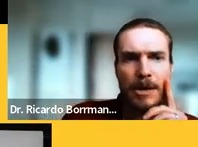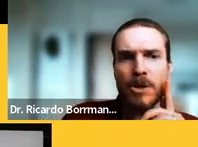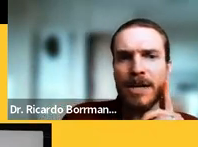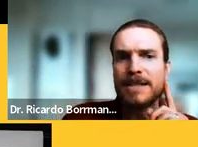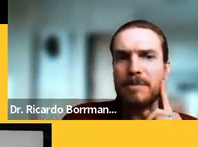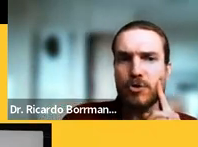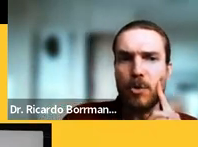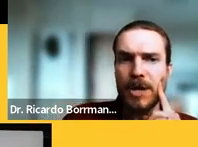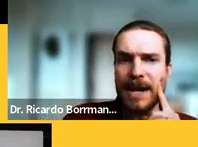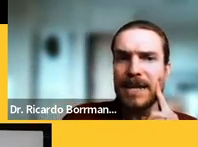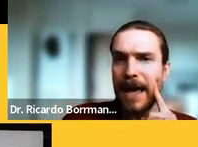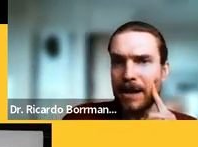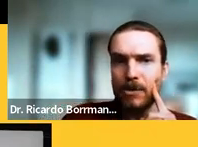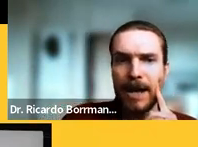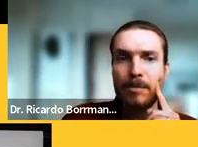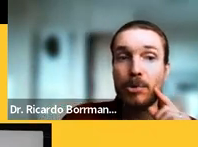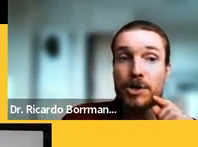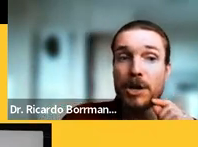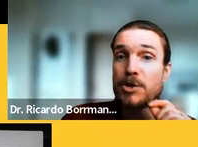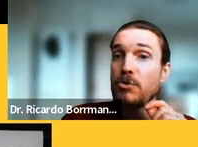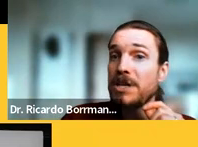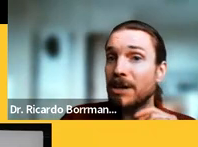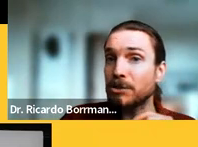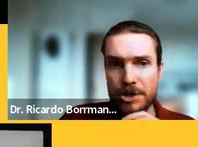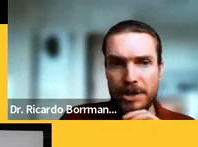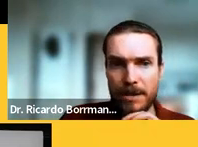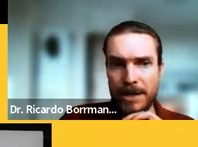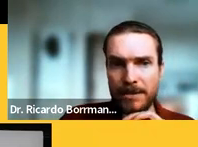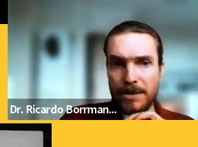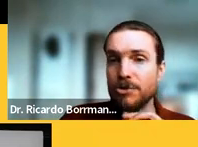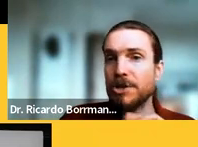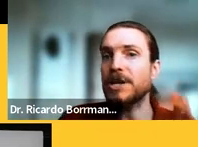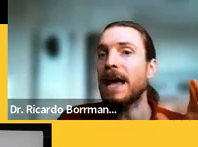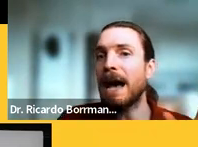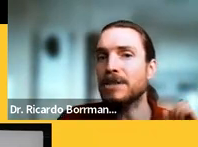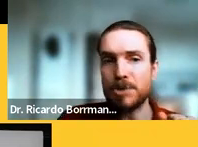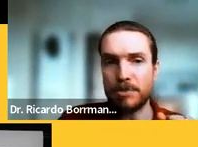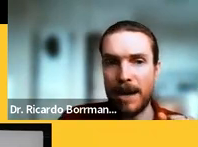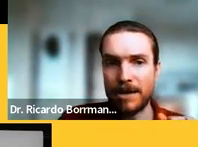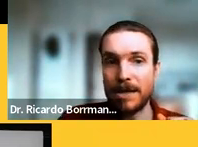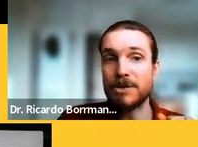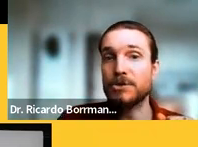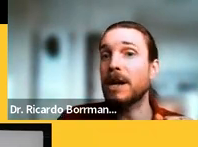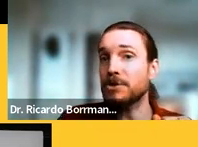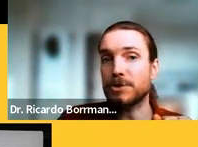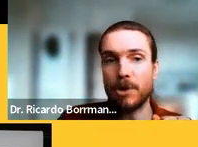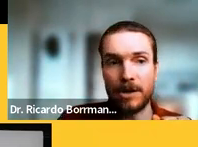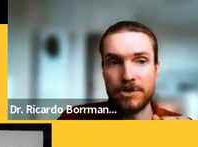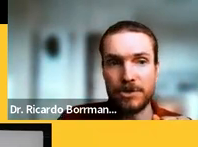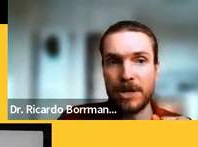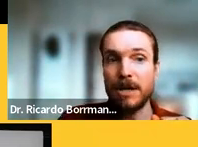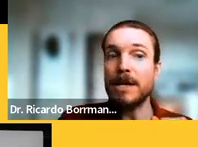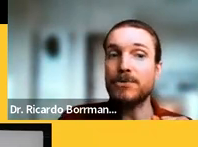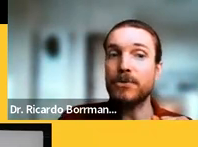enquanto acadêmicos como Jering e Heckel eram politicamente conservadores na Alemanha ou seja leais ao Bismarck e nacionalistas